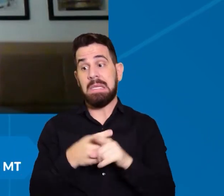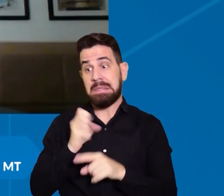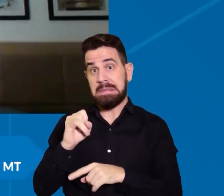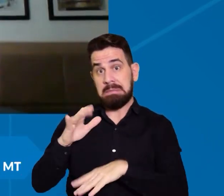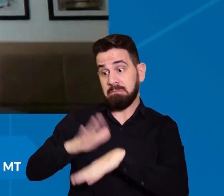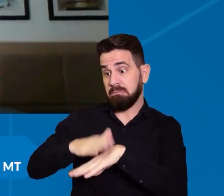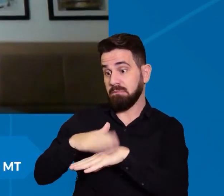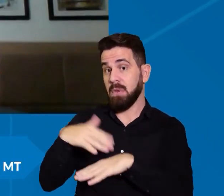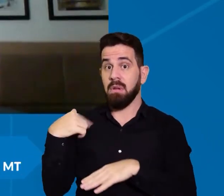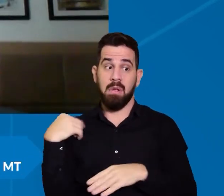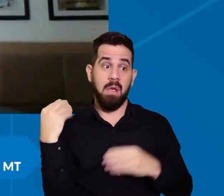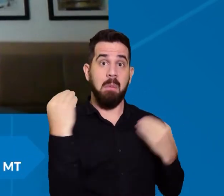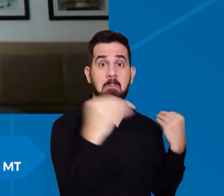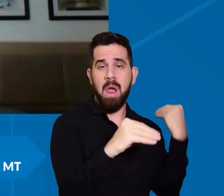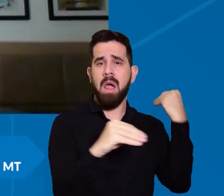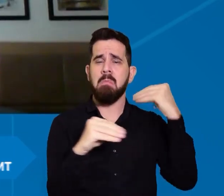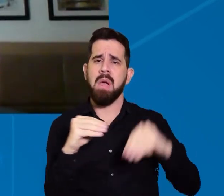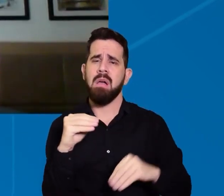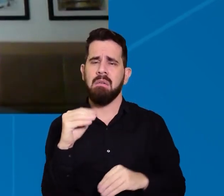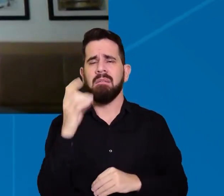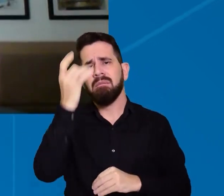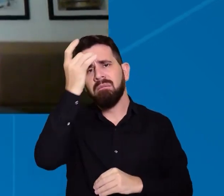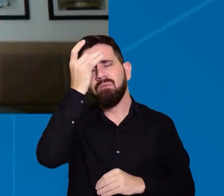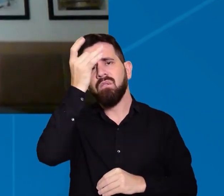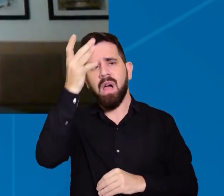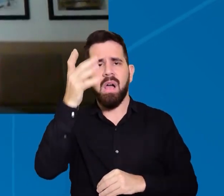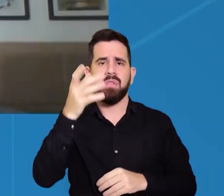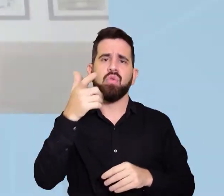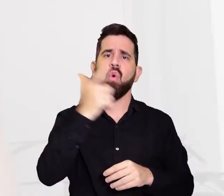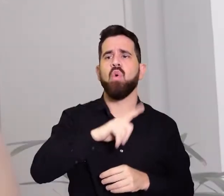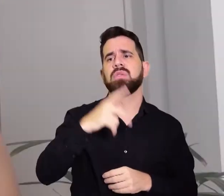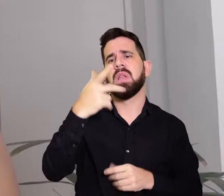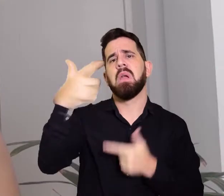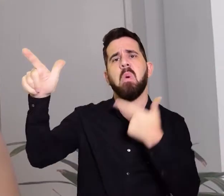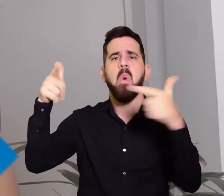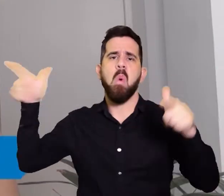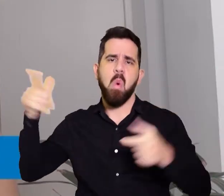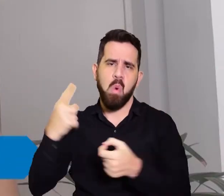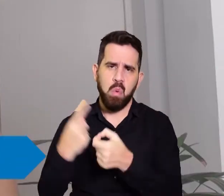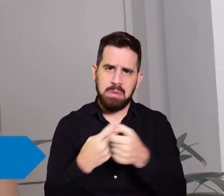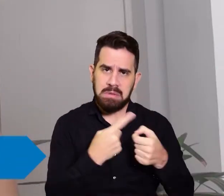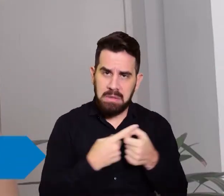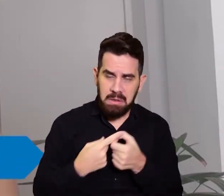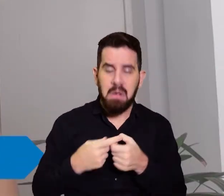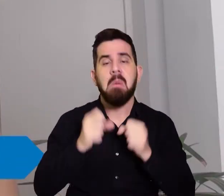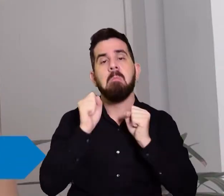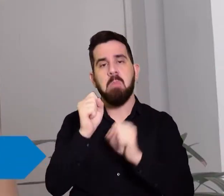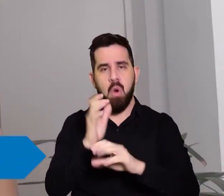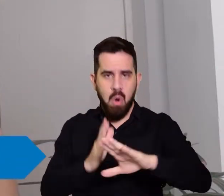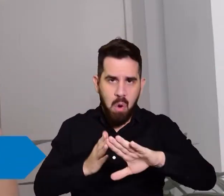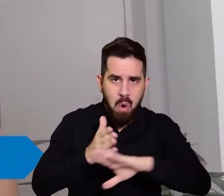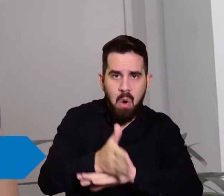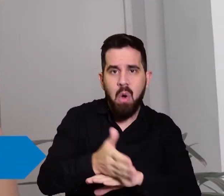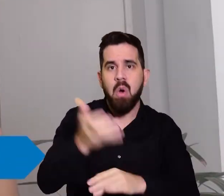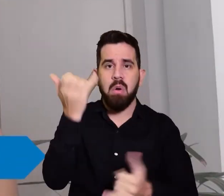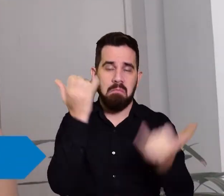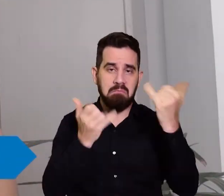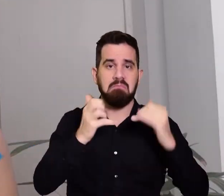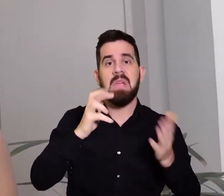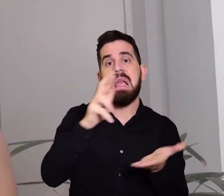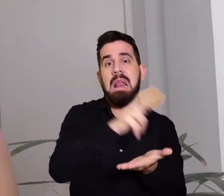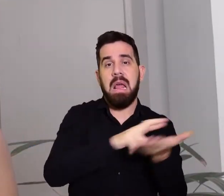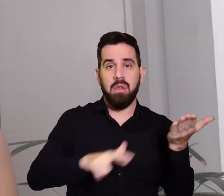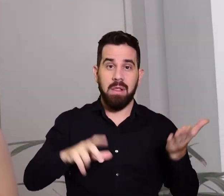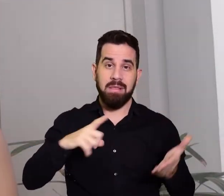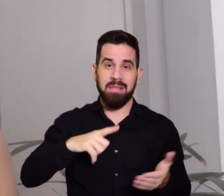ali e poucas instruções, você consegue fazer isso para seu município também. Você pode acessar os relatórios com gráficos pelo link